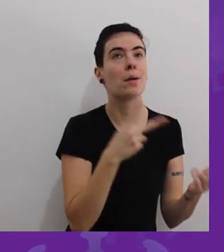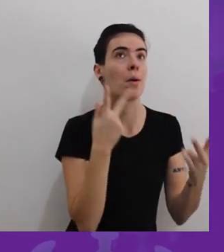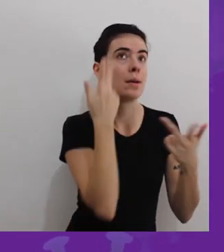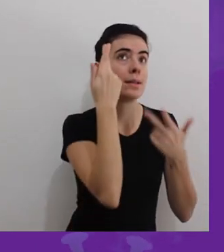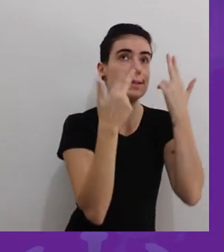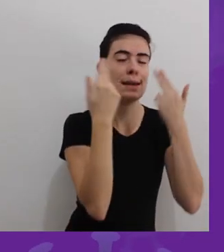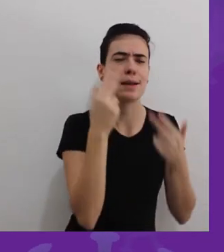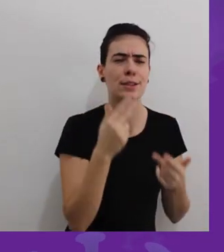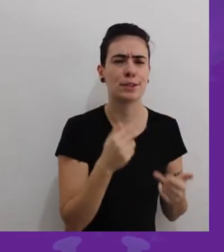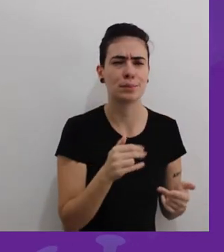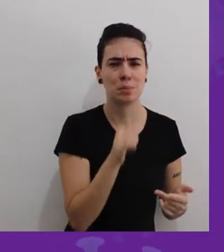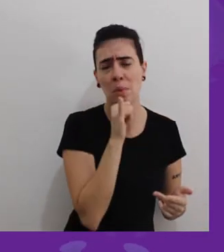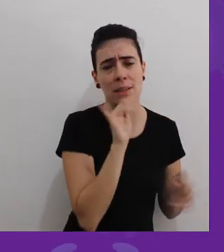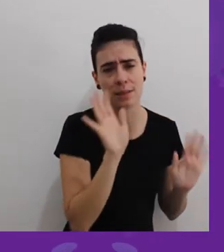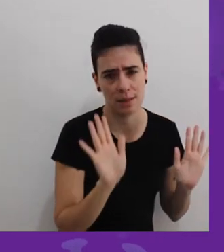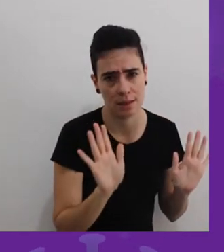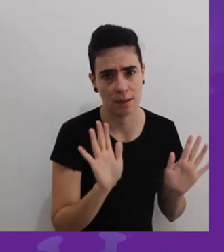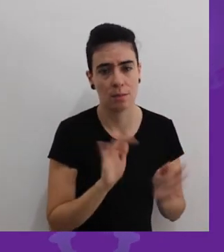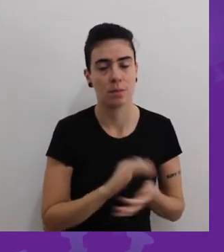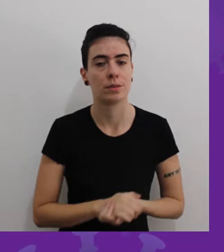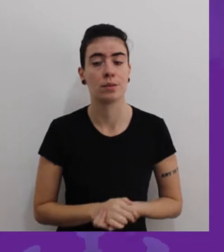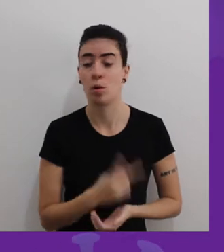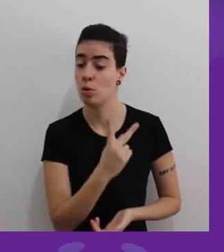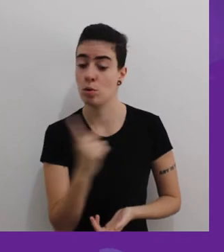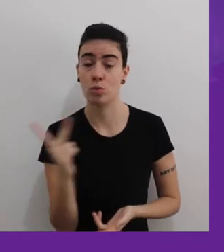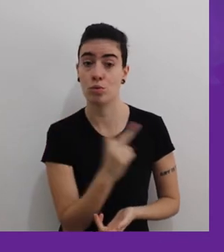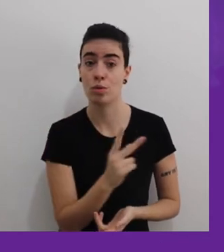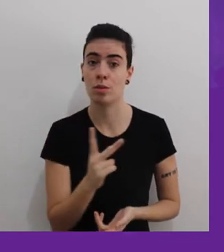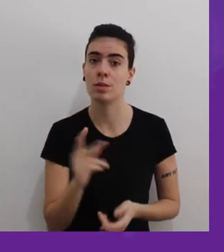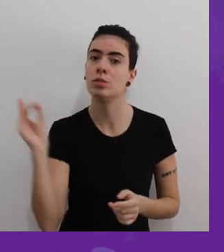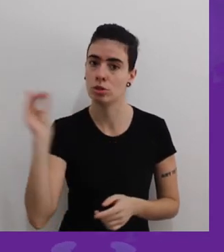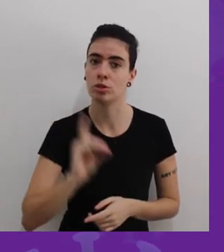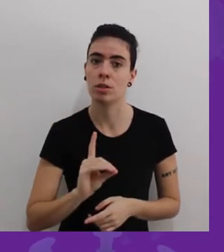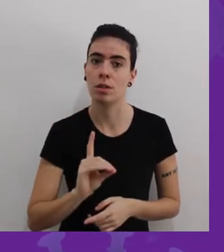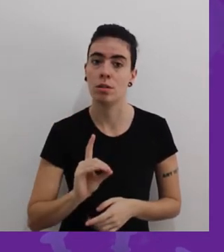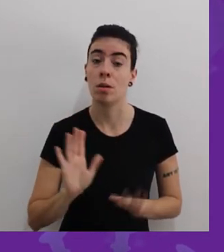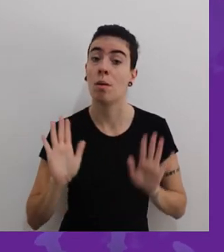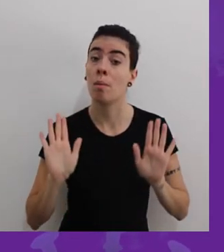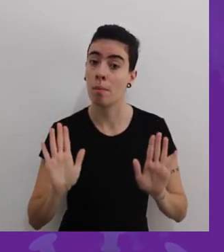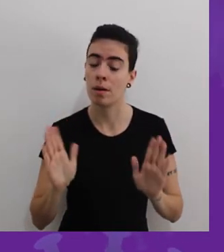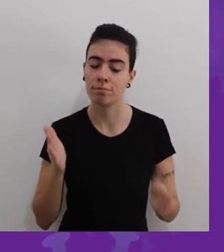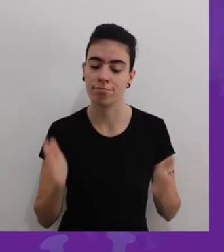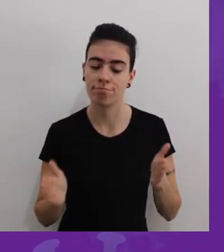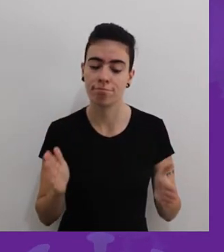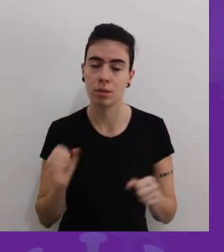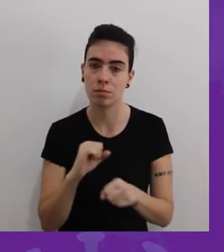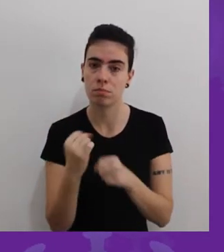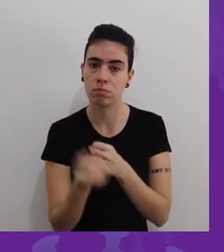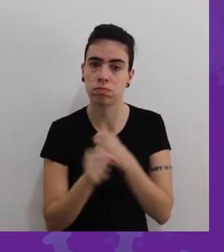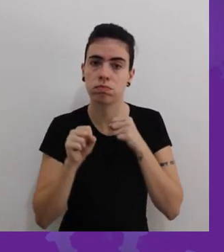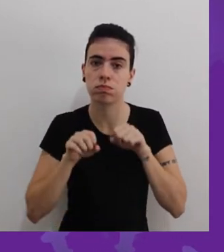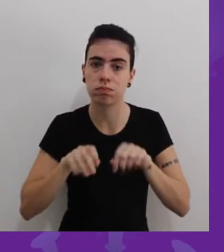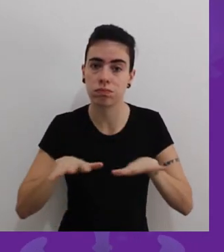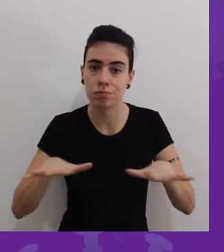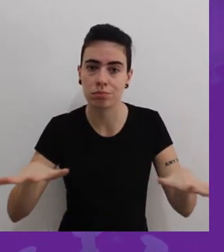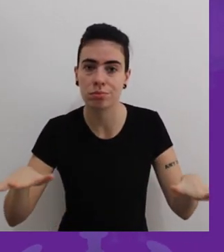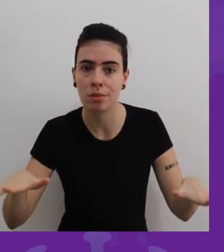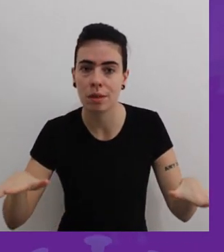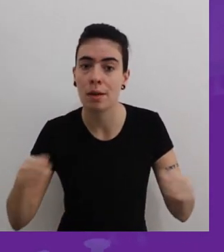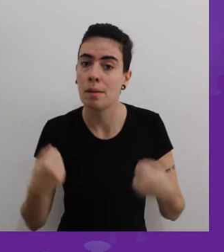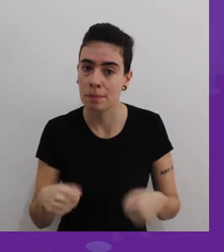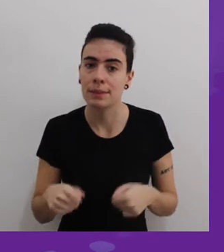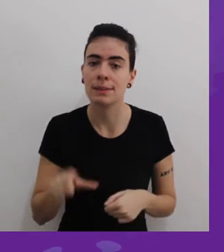cirurgia estética, por exemplo. Os dois têm o direito, mas nessa situação pandêmica agora, nós temos que privilegiar